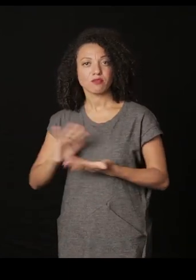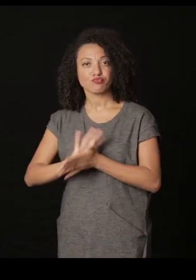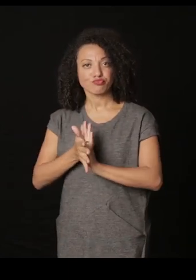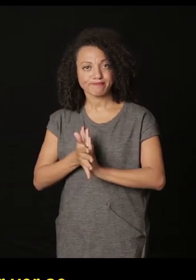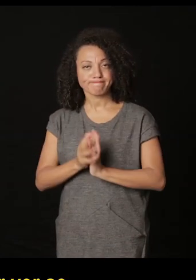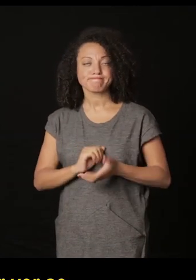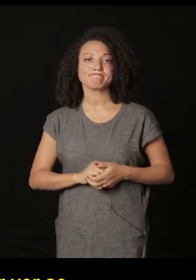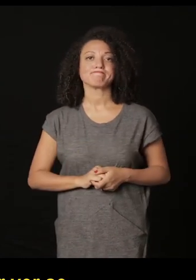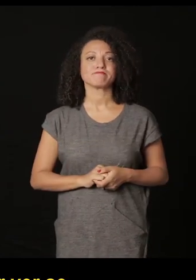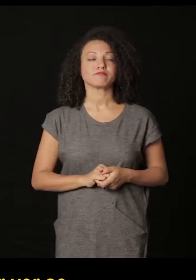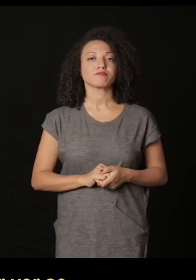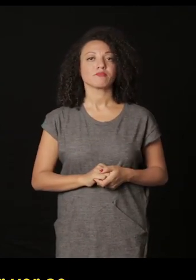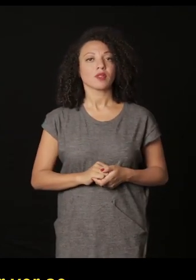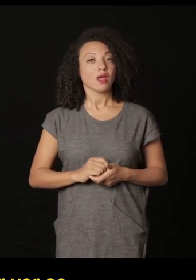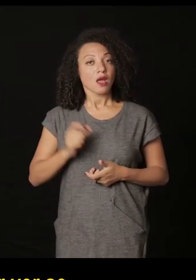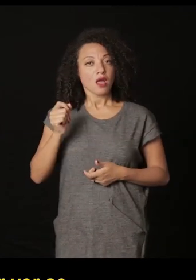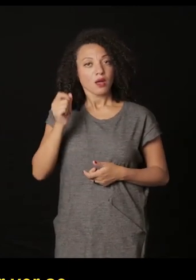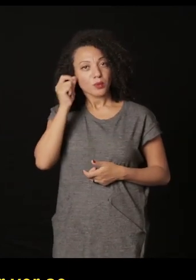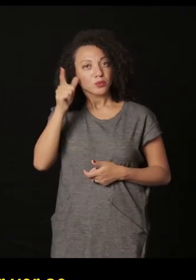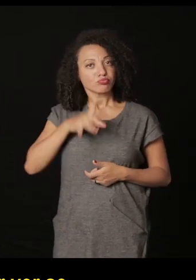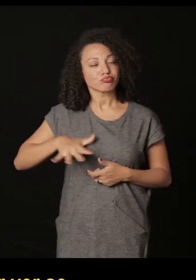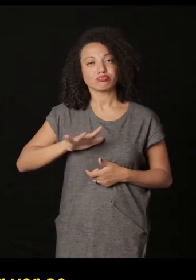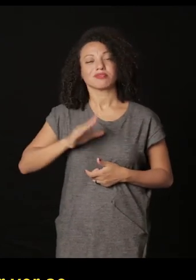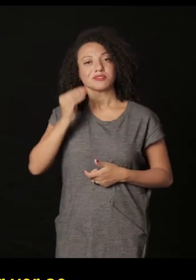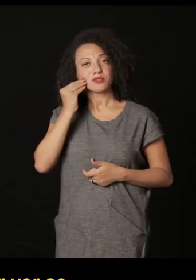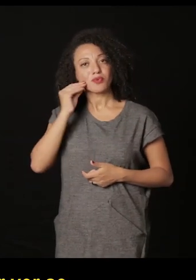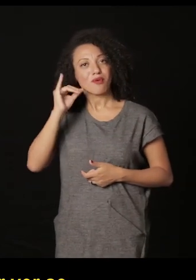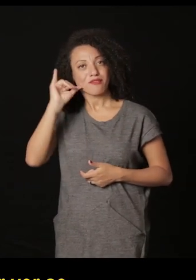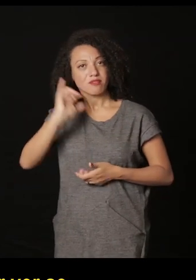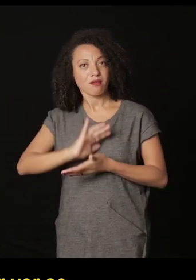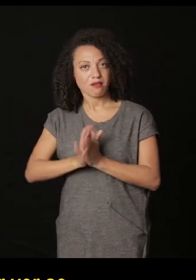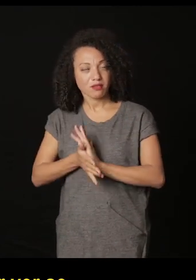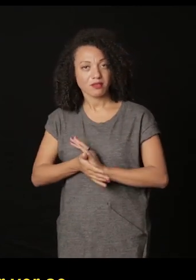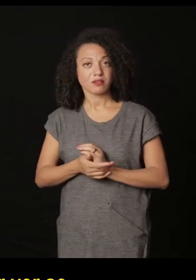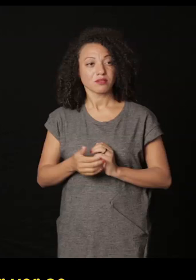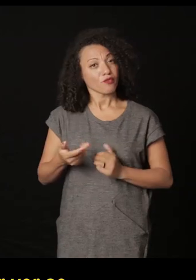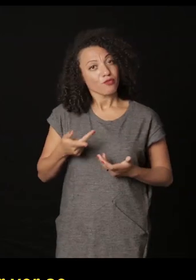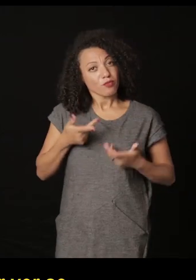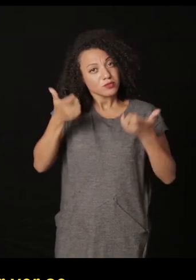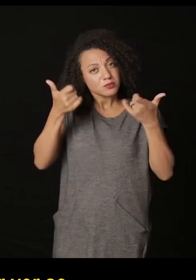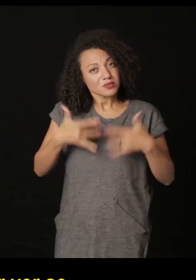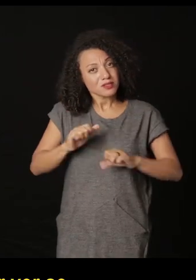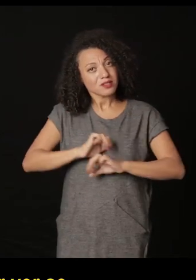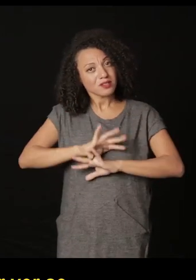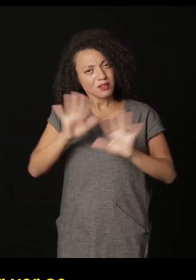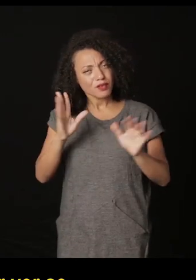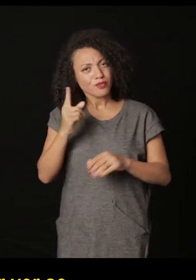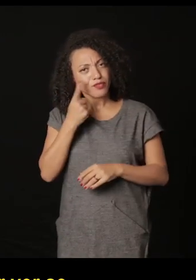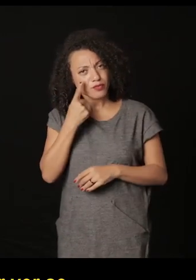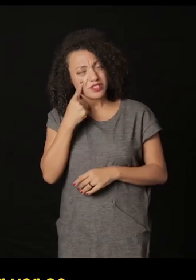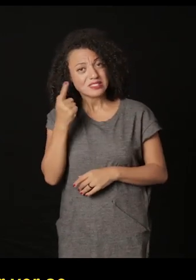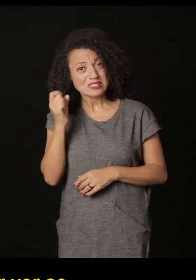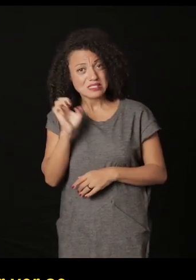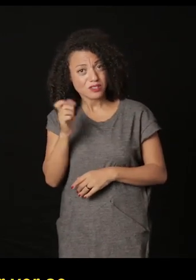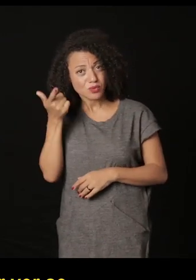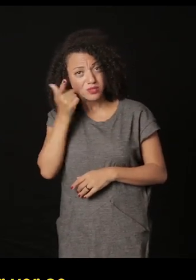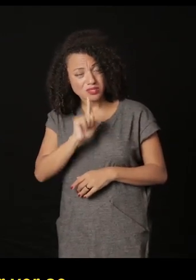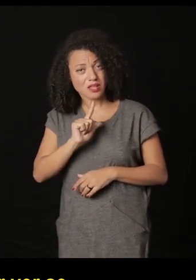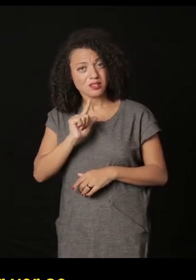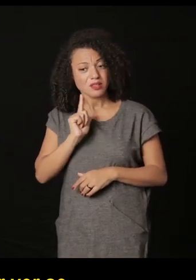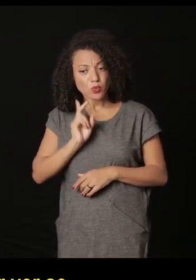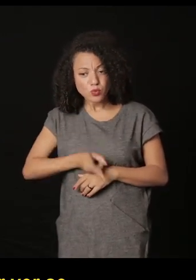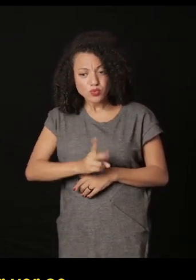penas então vamos ser claros assim e tentar ver se a gente